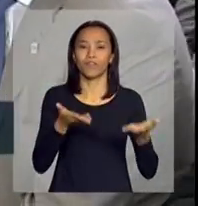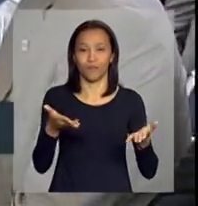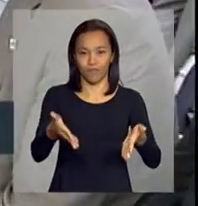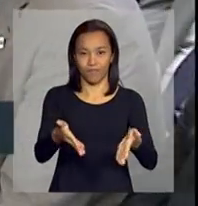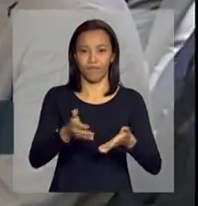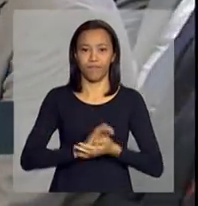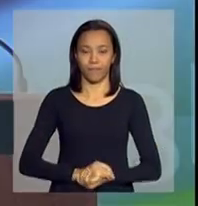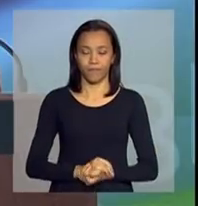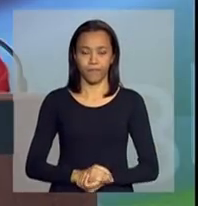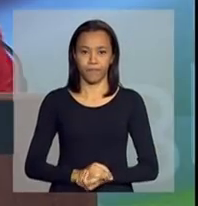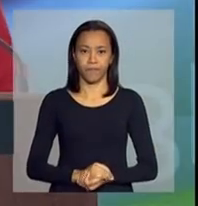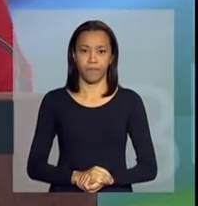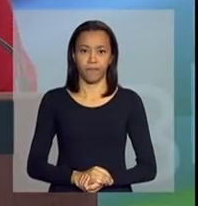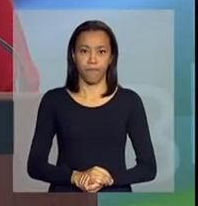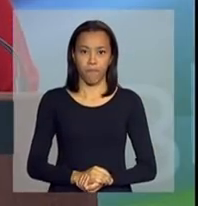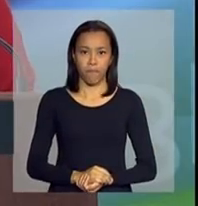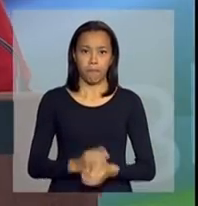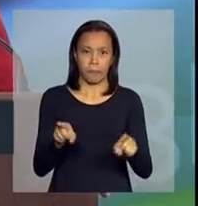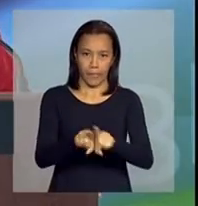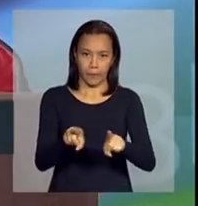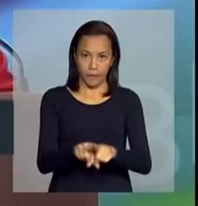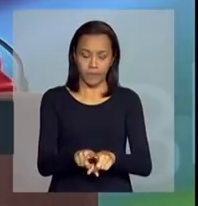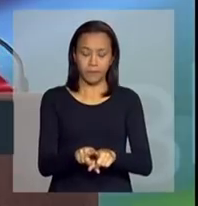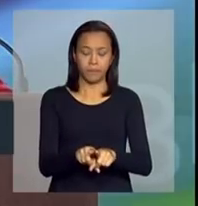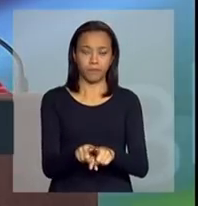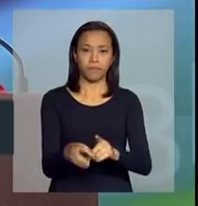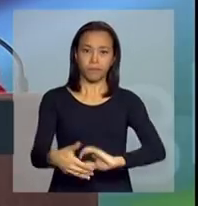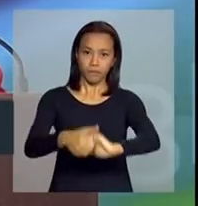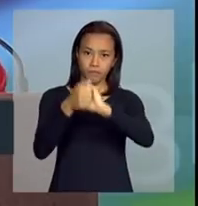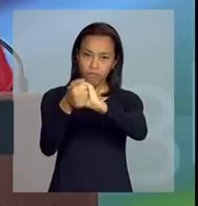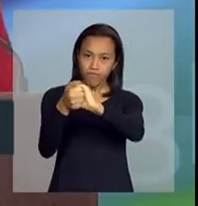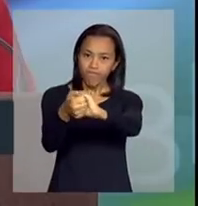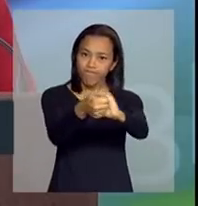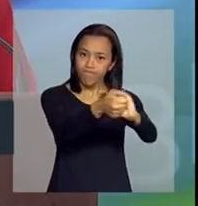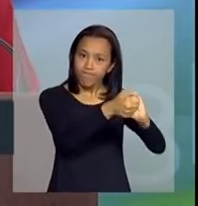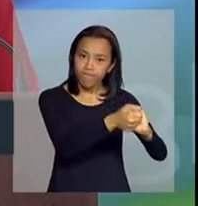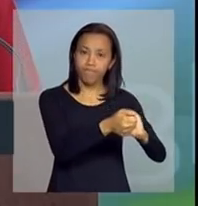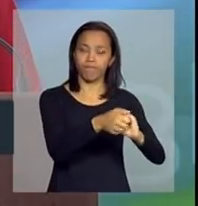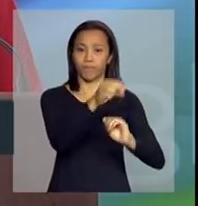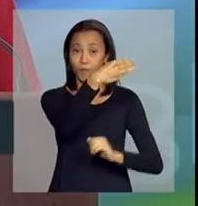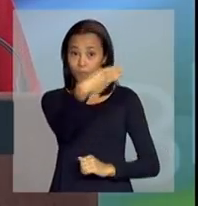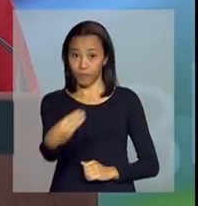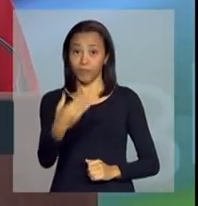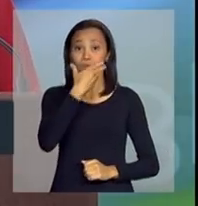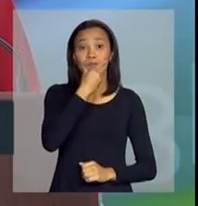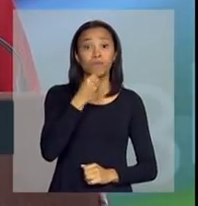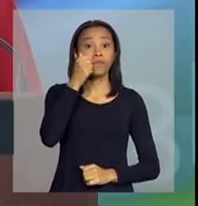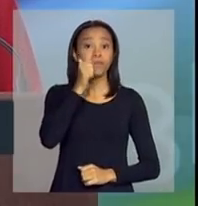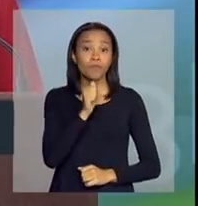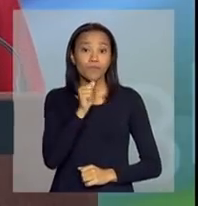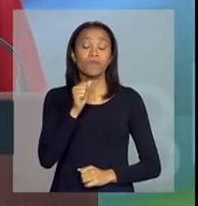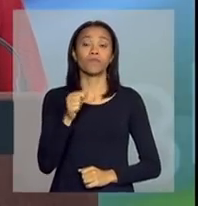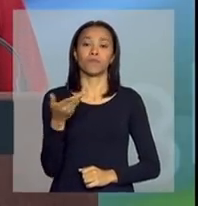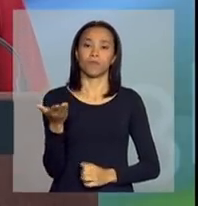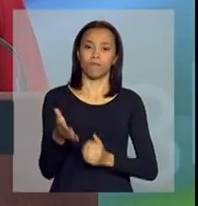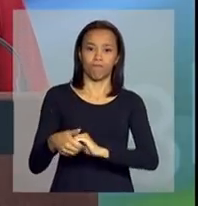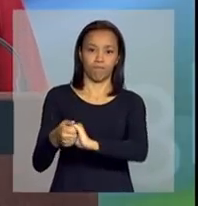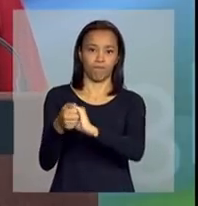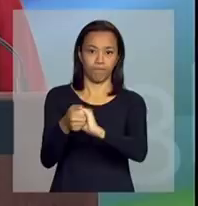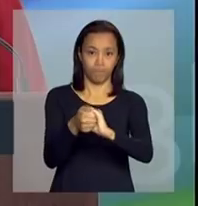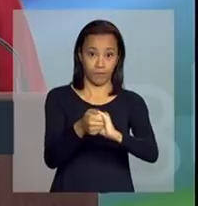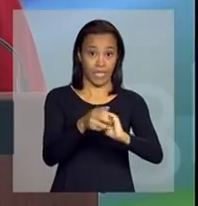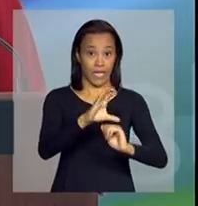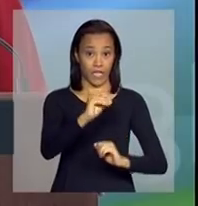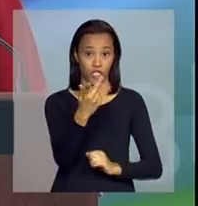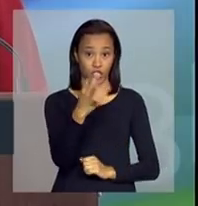-vindos. Queria cumprimentar os ministros e as ministras de Estado, cumprimentando a ministra